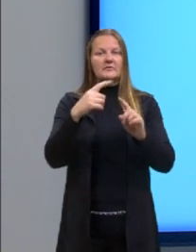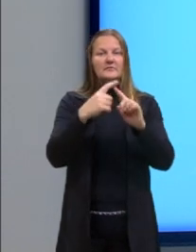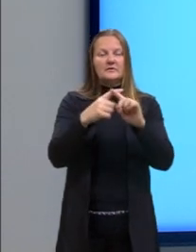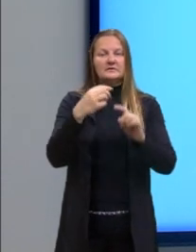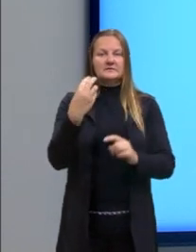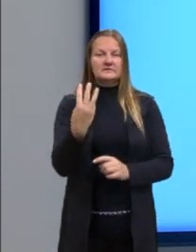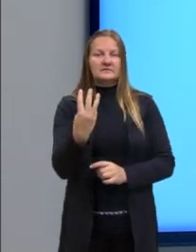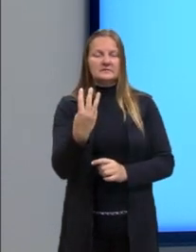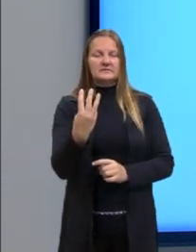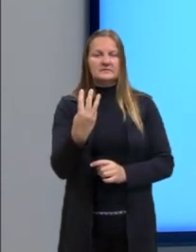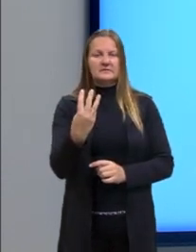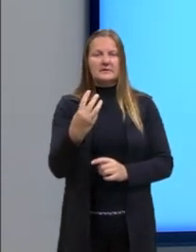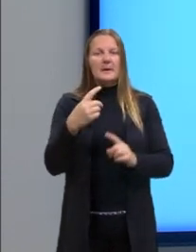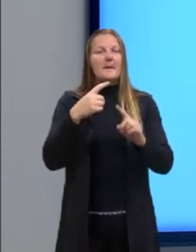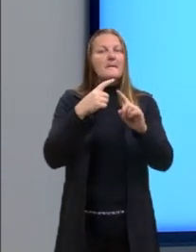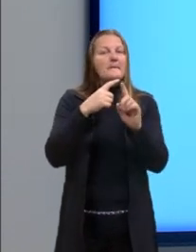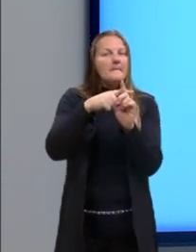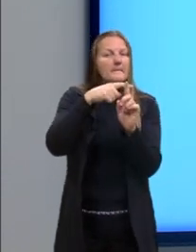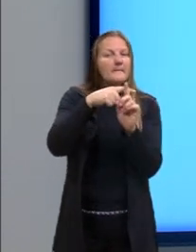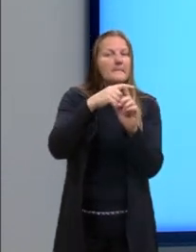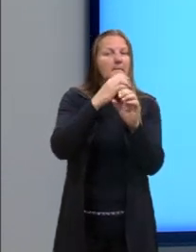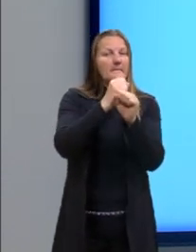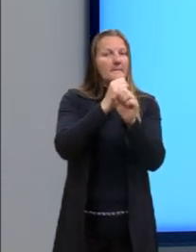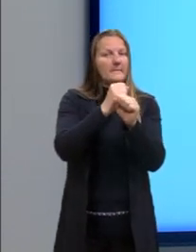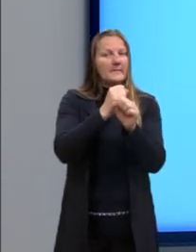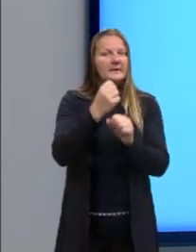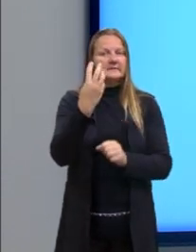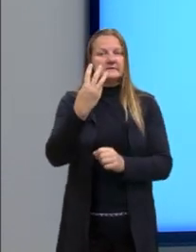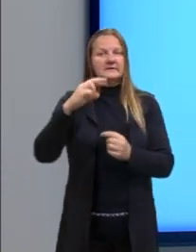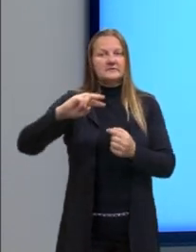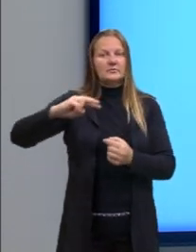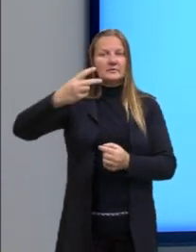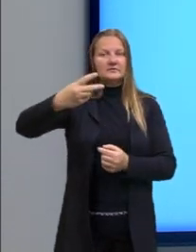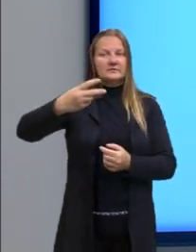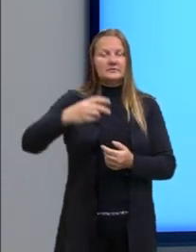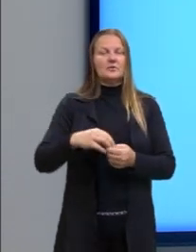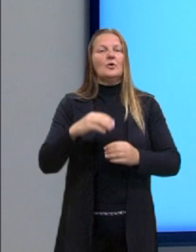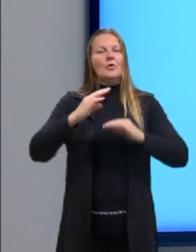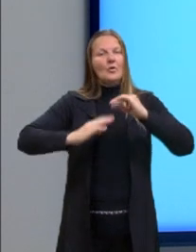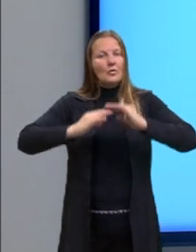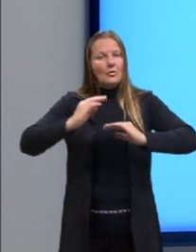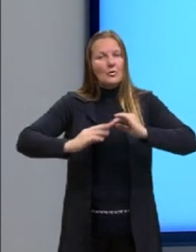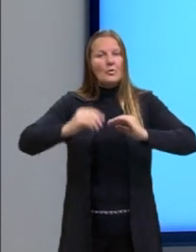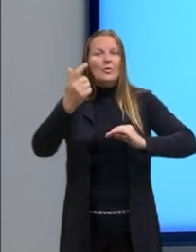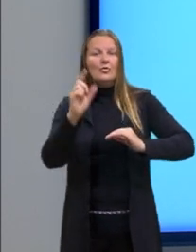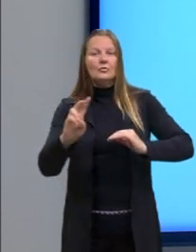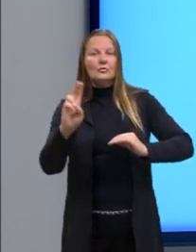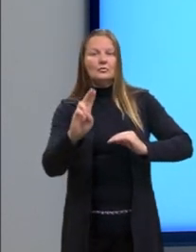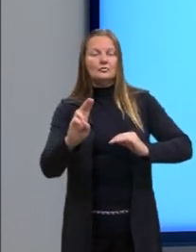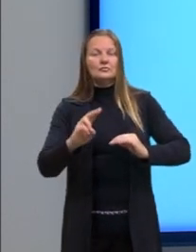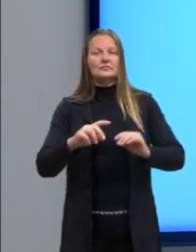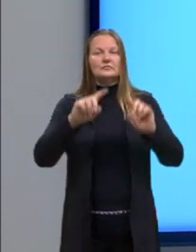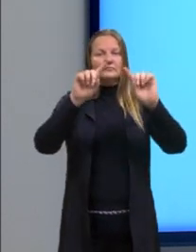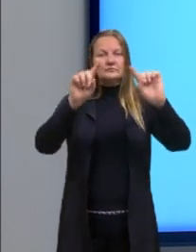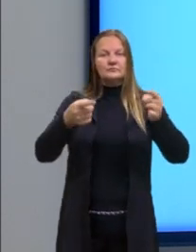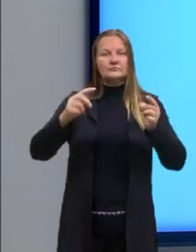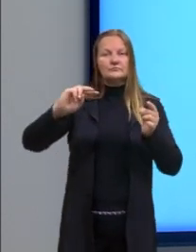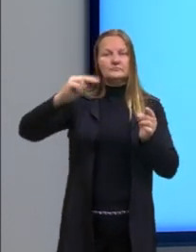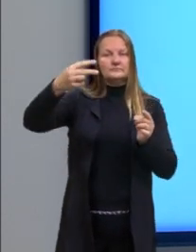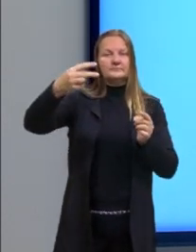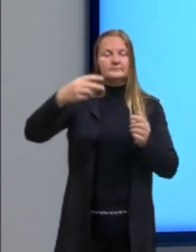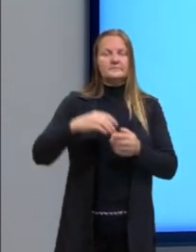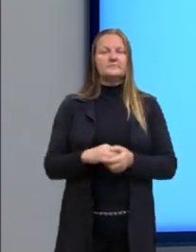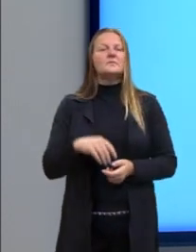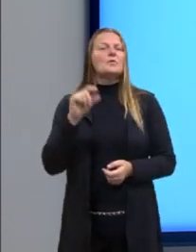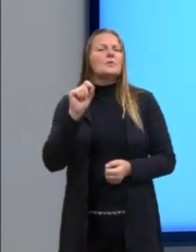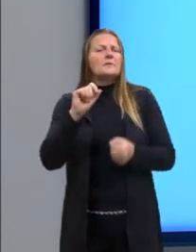3 mais 3 ao quadrado. Aplicamos novamente outro produto notável. O que